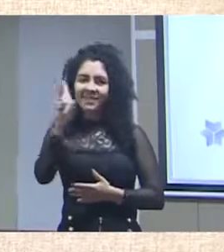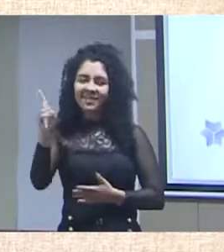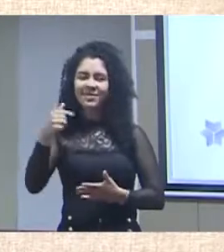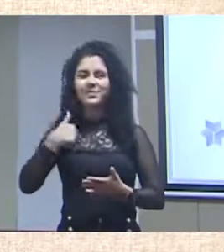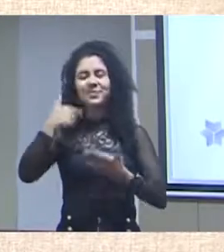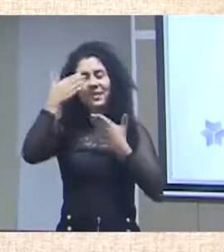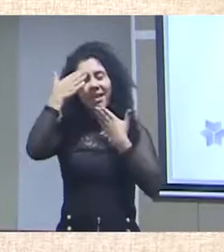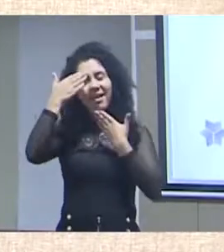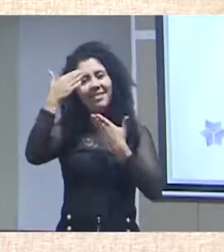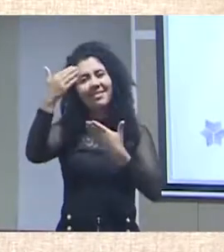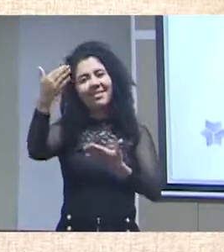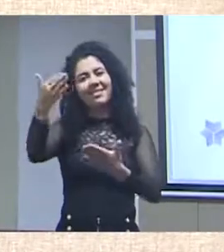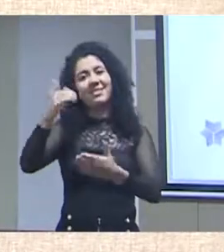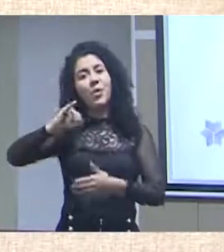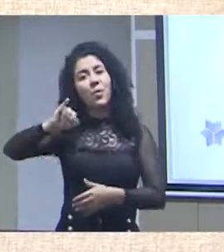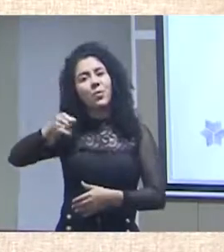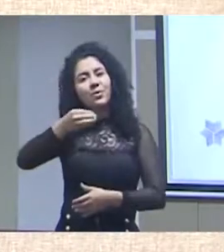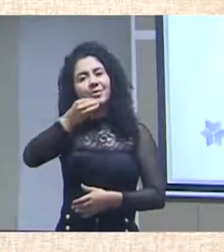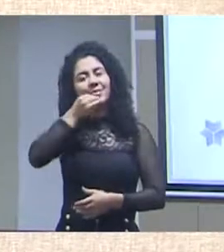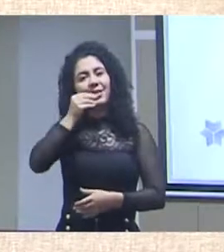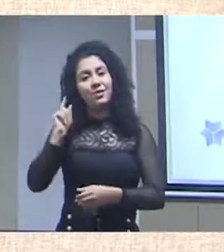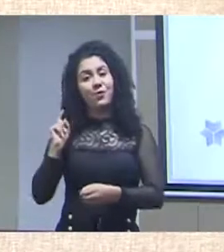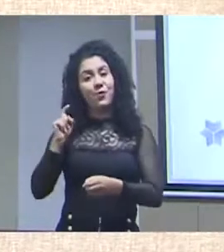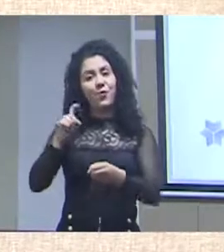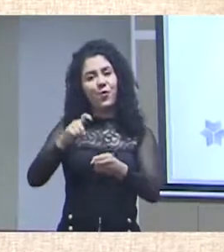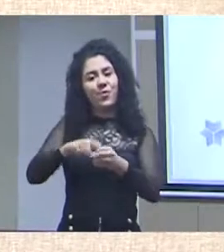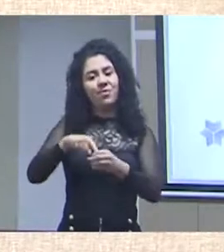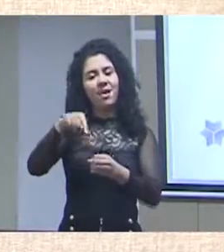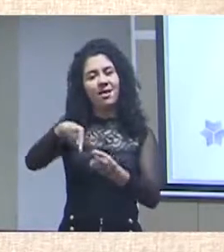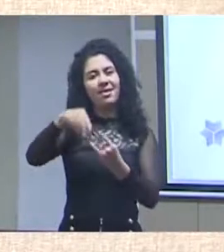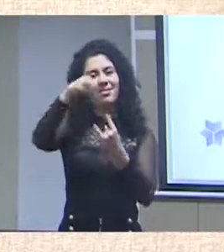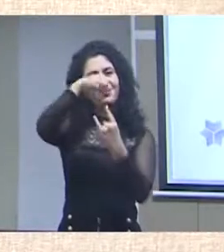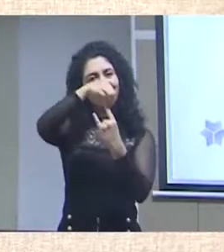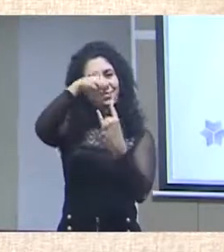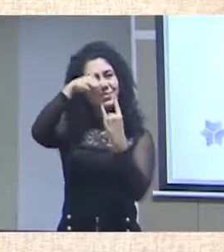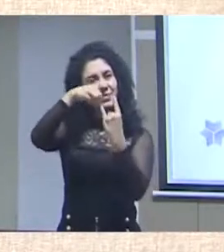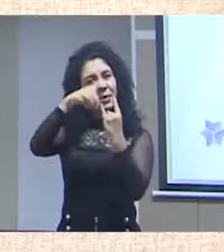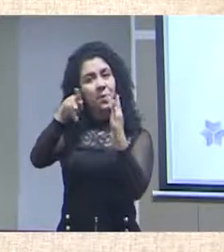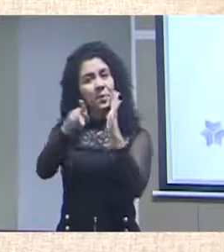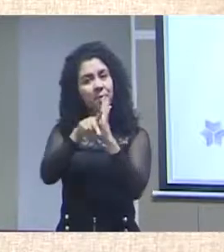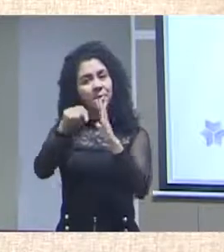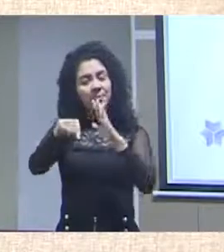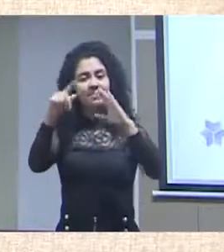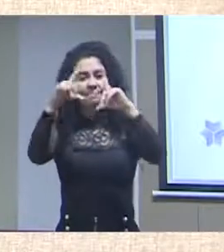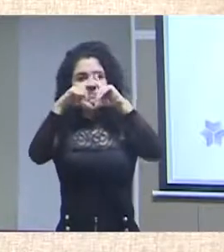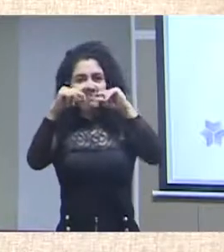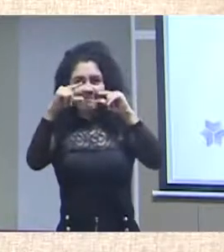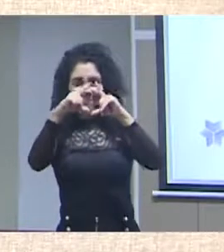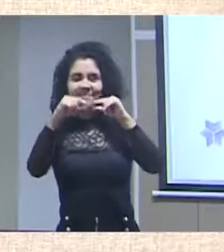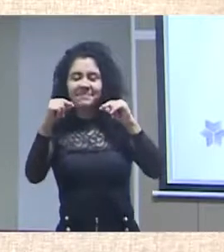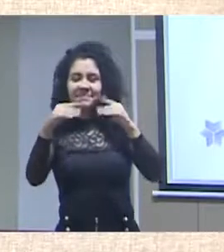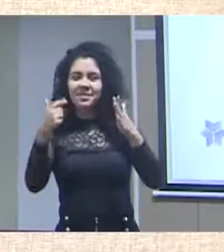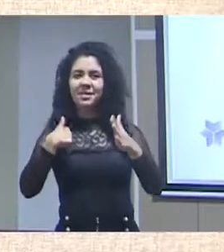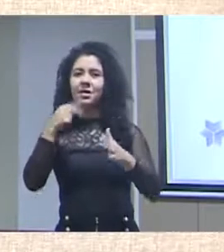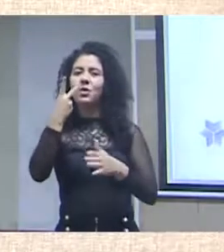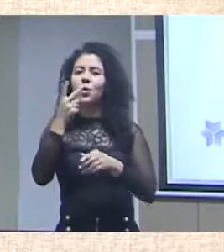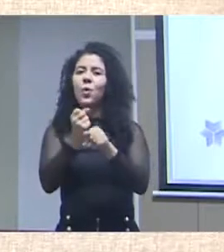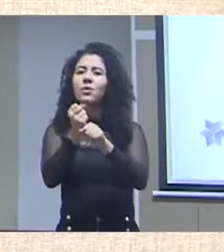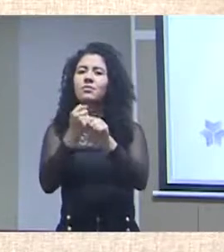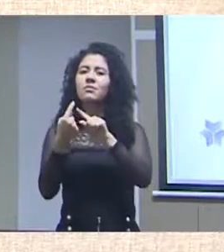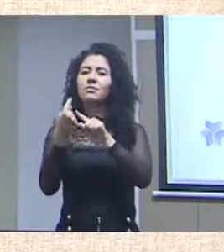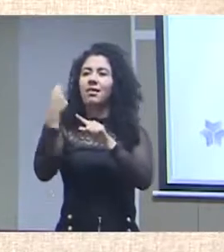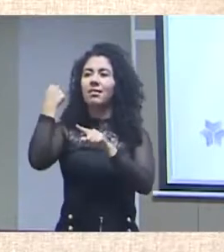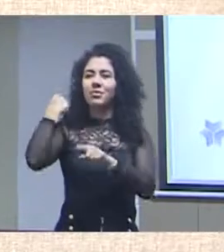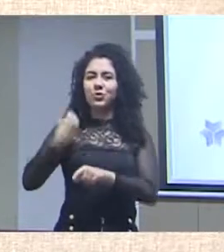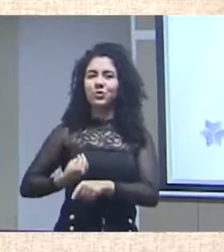eu agradeço a oportunidade de voltar a essa casa, aqui em Fiocruz de Brasília, como a diretora mencionou, eu estive aqui há dois anos